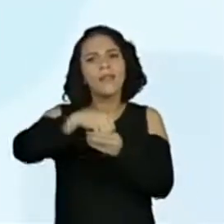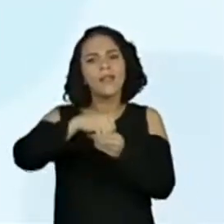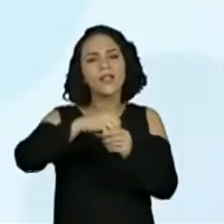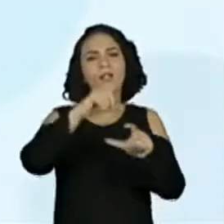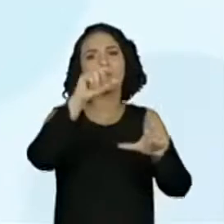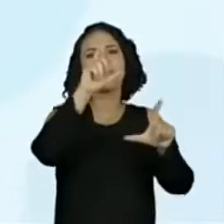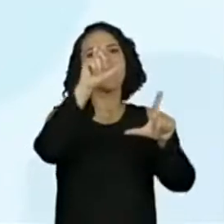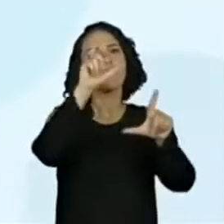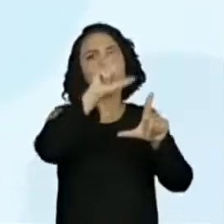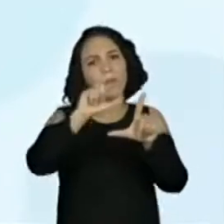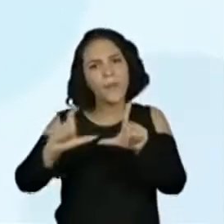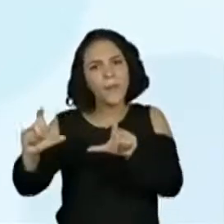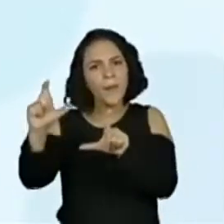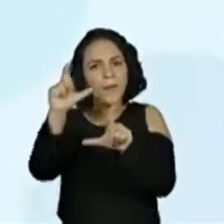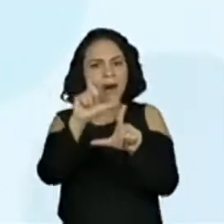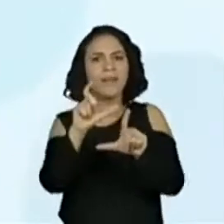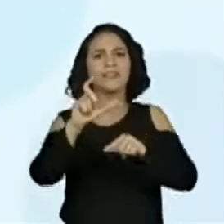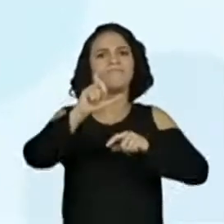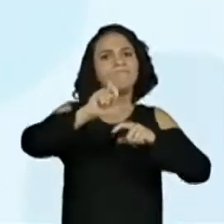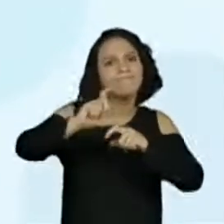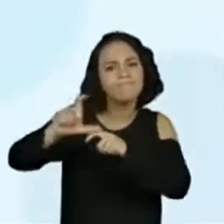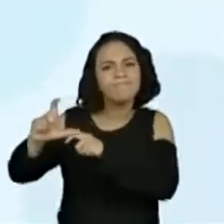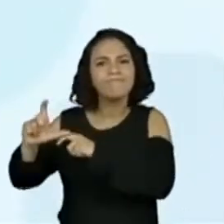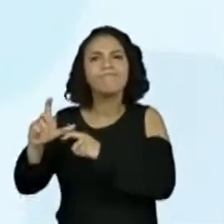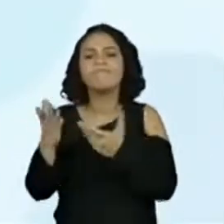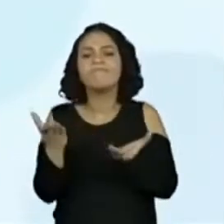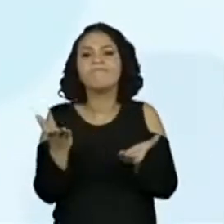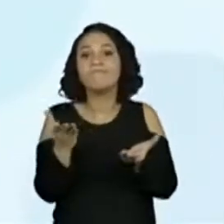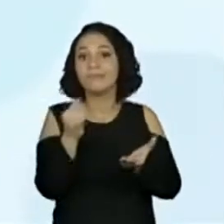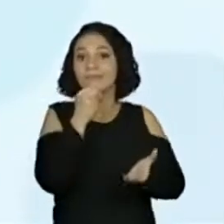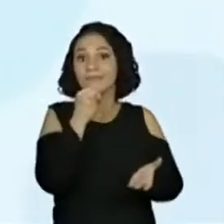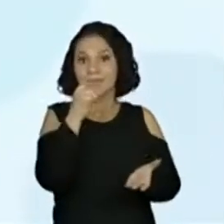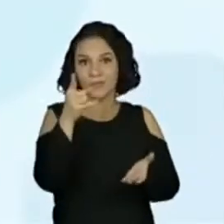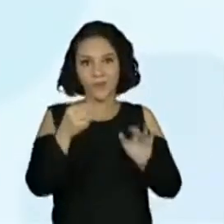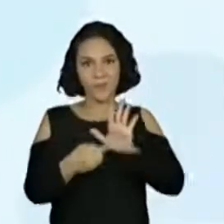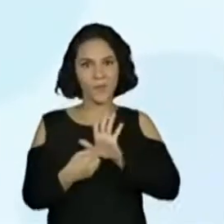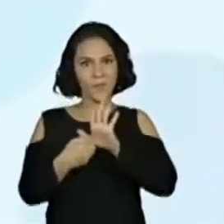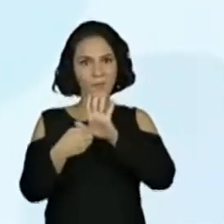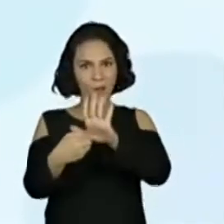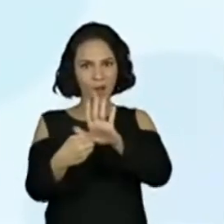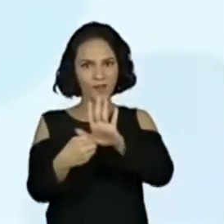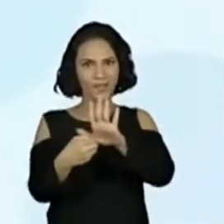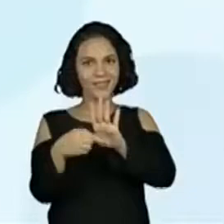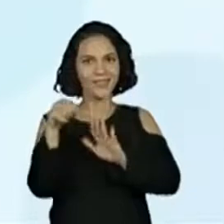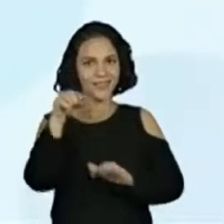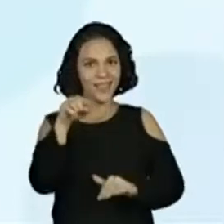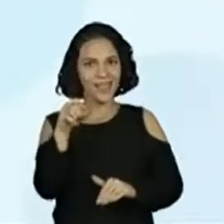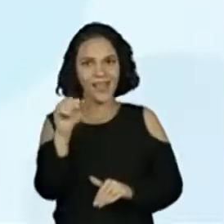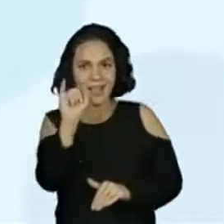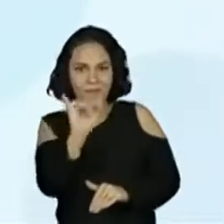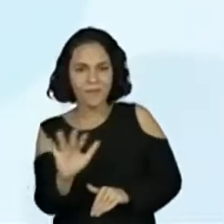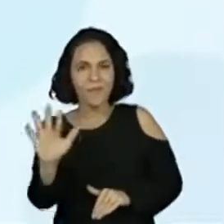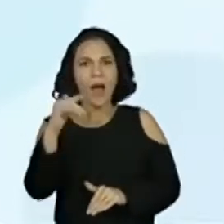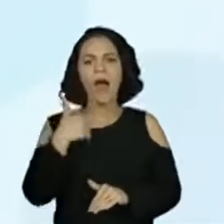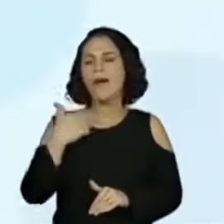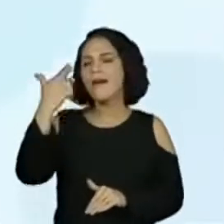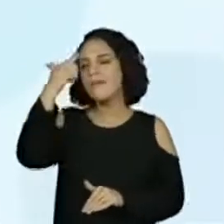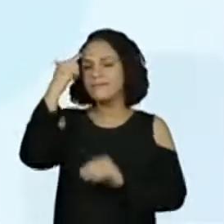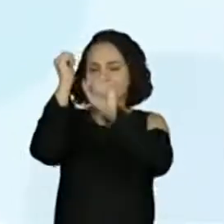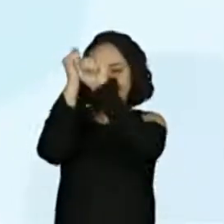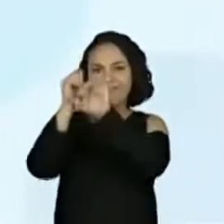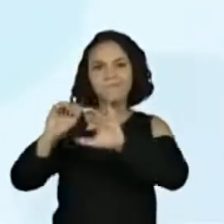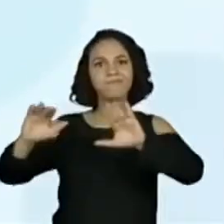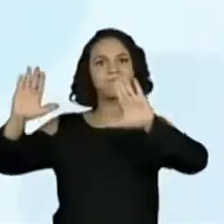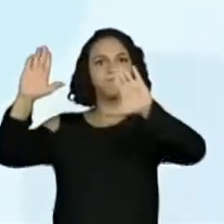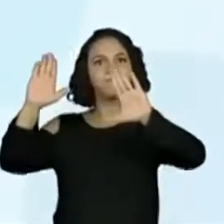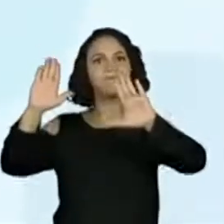quadrinhos. Isso é muito importante esse recurso gráfico. Quando você apresentou a imagem, professora Kelly, na hora já pensei em história em quadrinhos. É